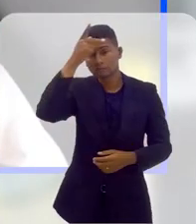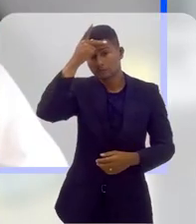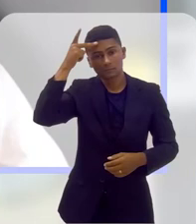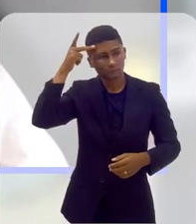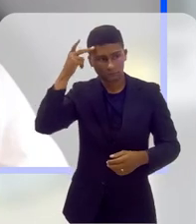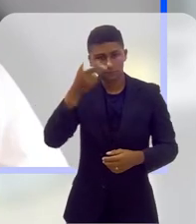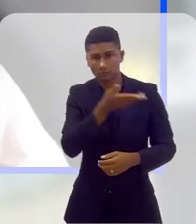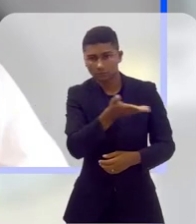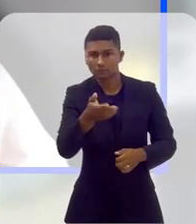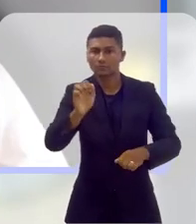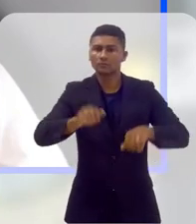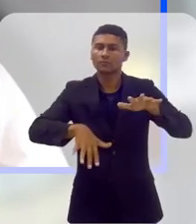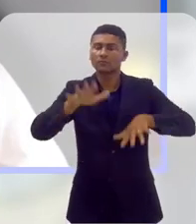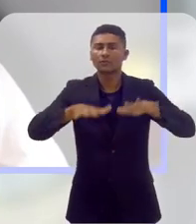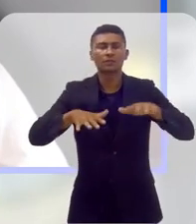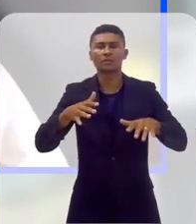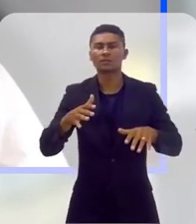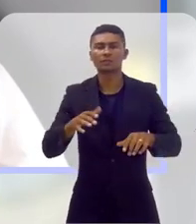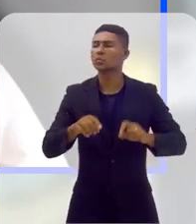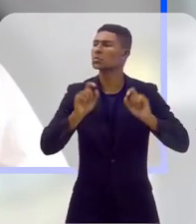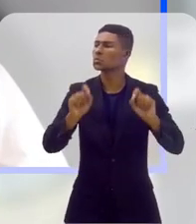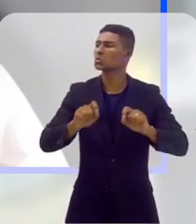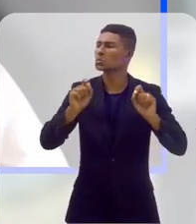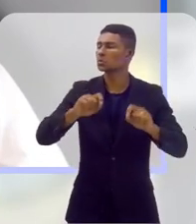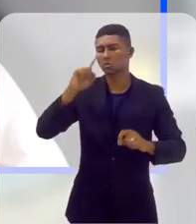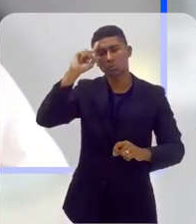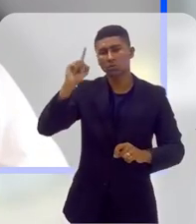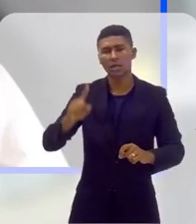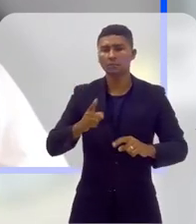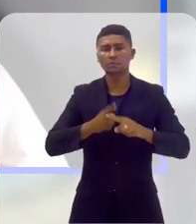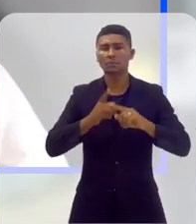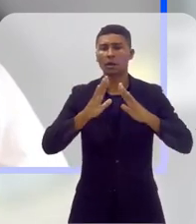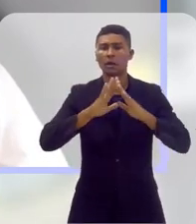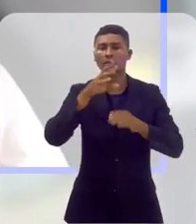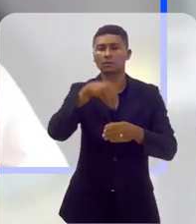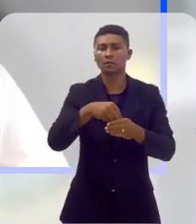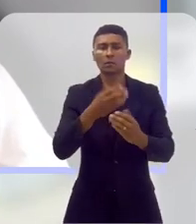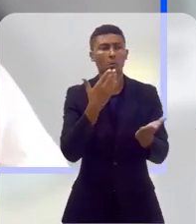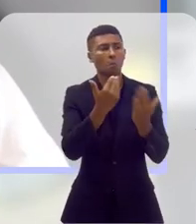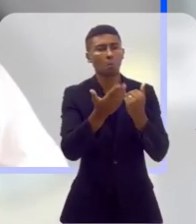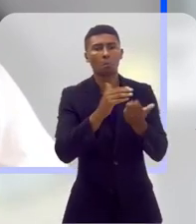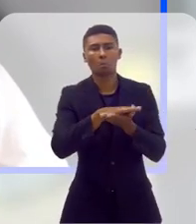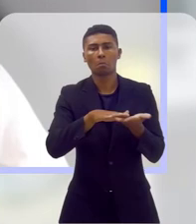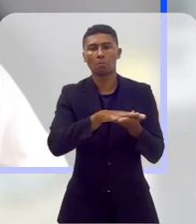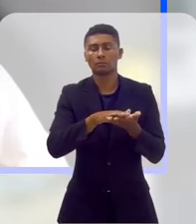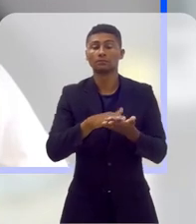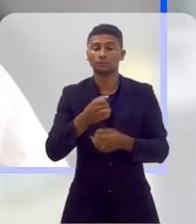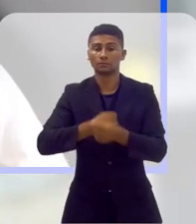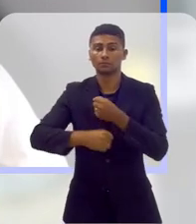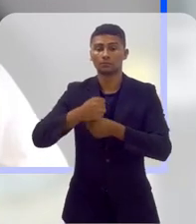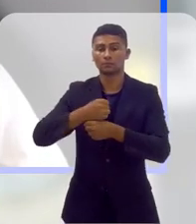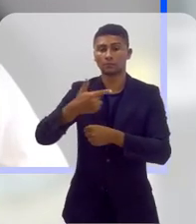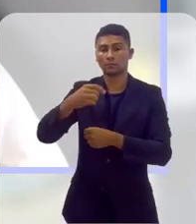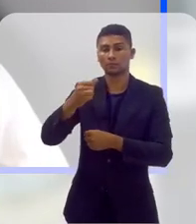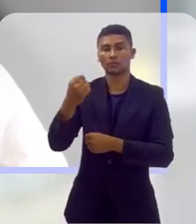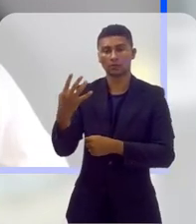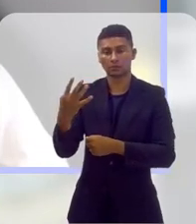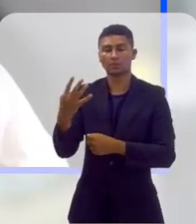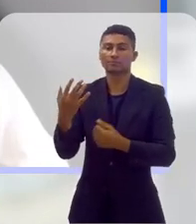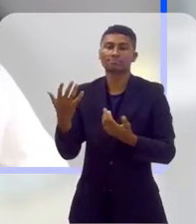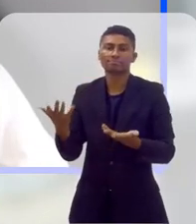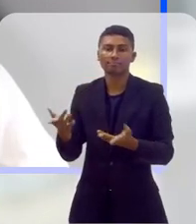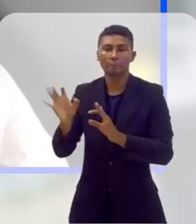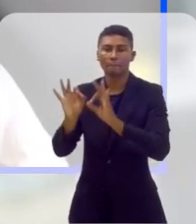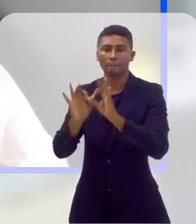pessoas muitas vezes nem sabem o que é porque isso não é conversado dentro de casa. Em 2014, quando os planos de educação quiseram